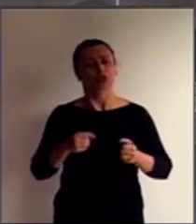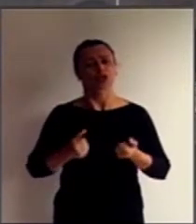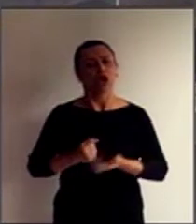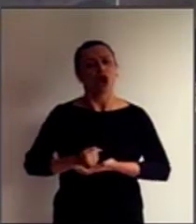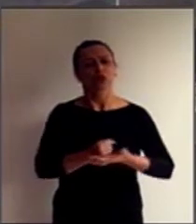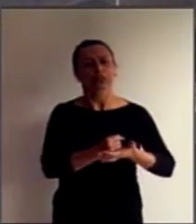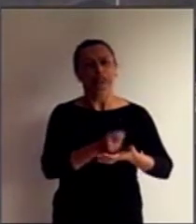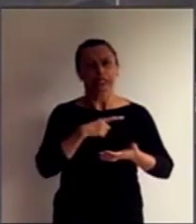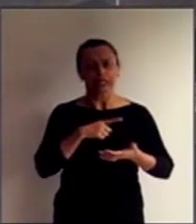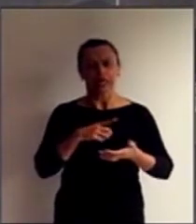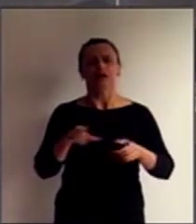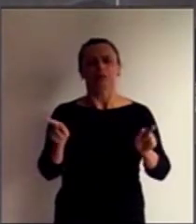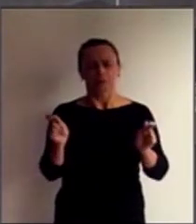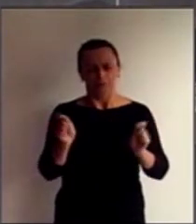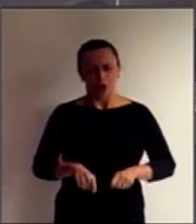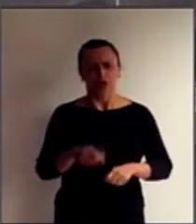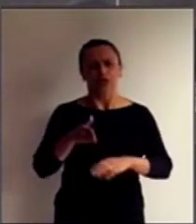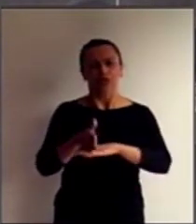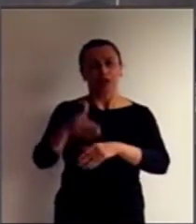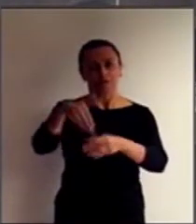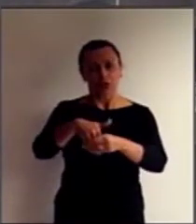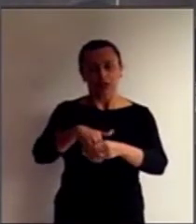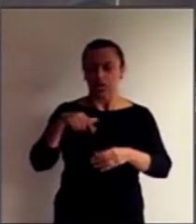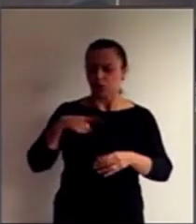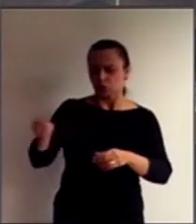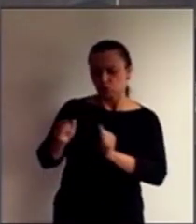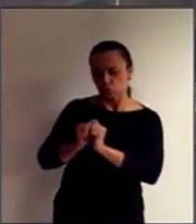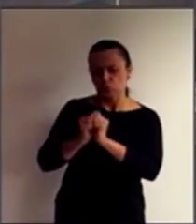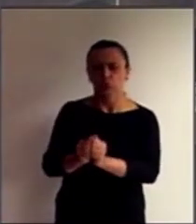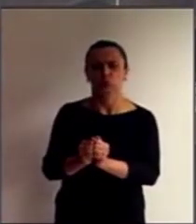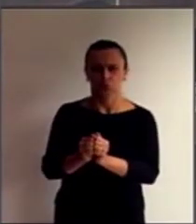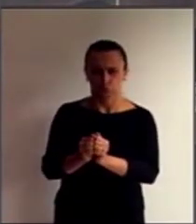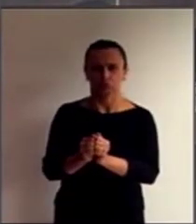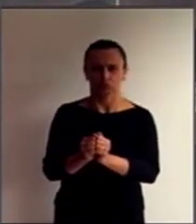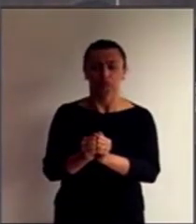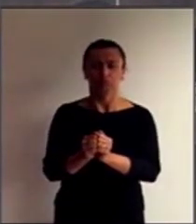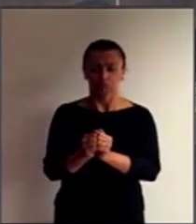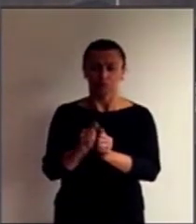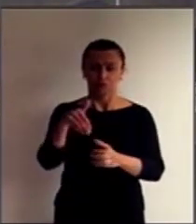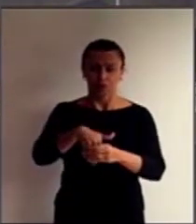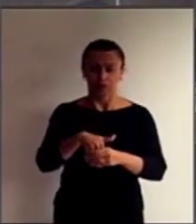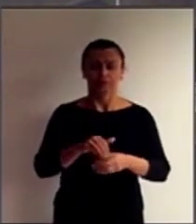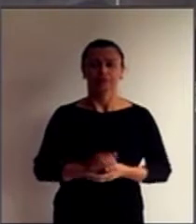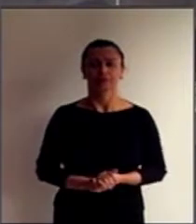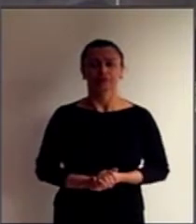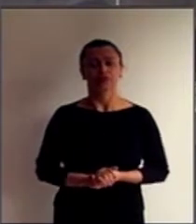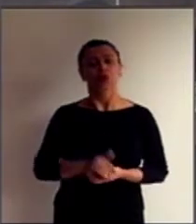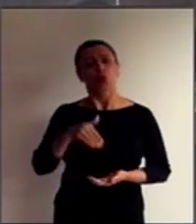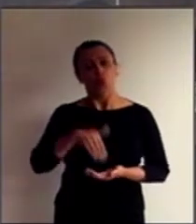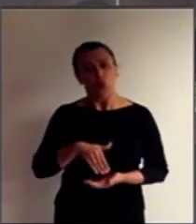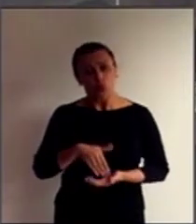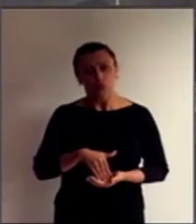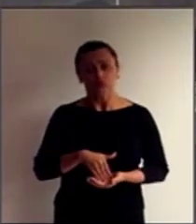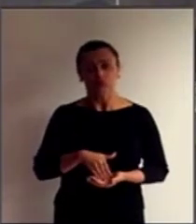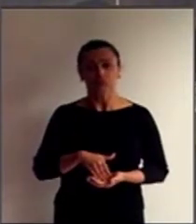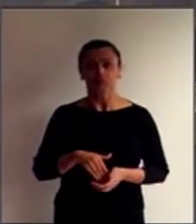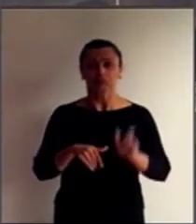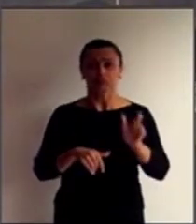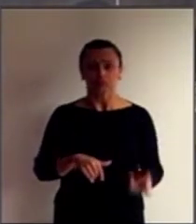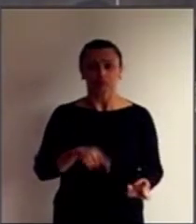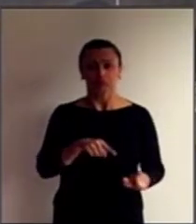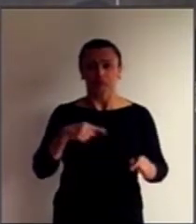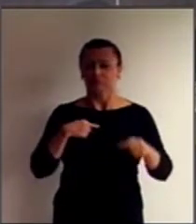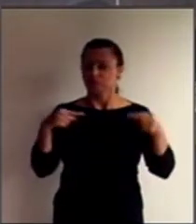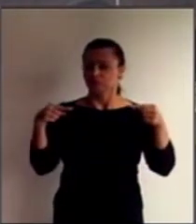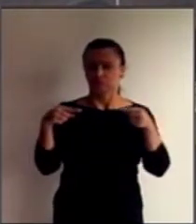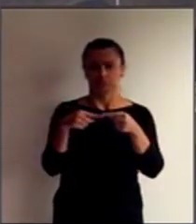votação por uma pessoa à sua escolha. Por último, também está a tal conduta totalmente de acordo